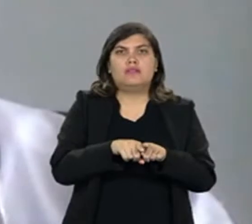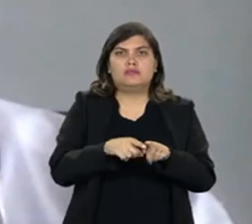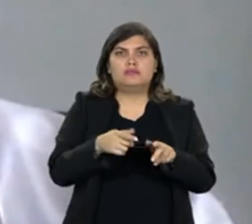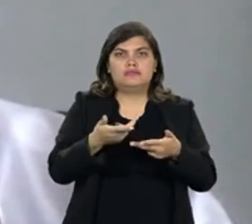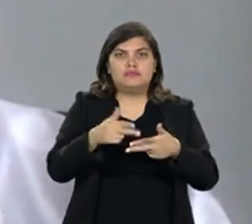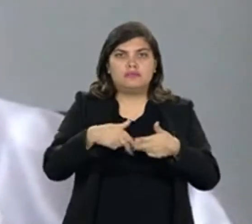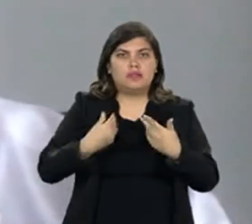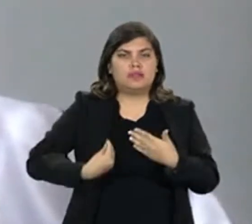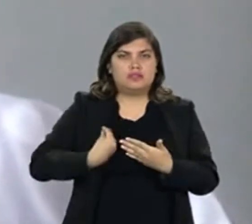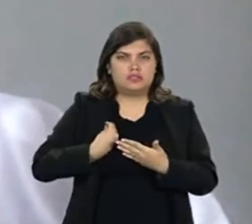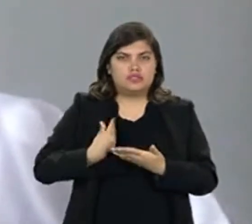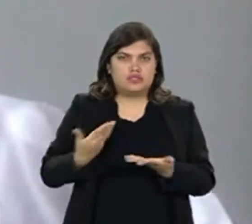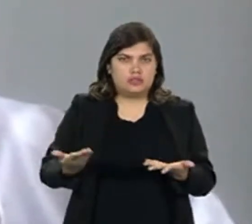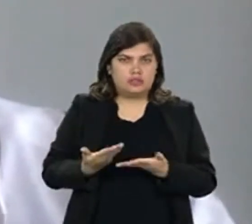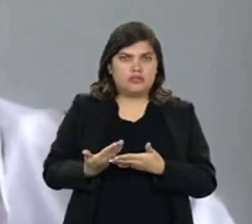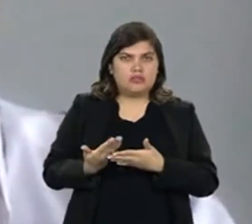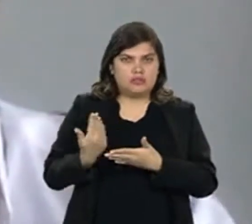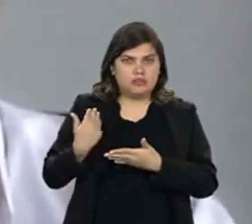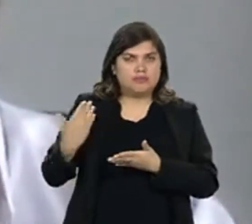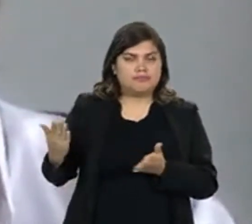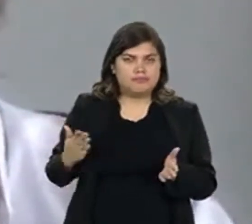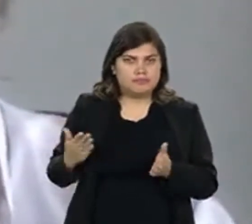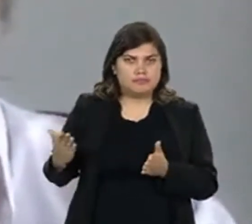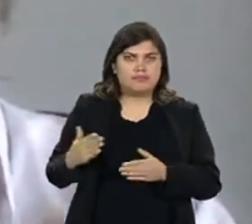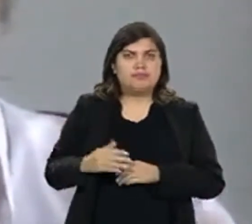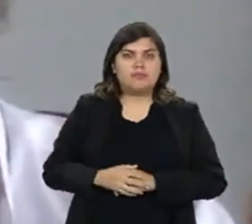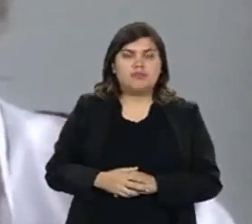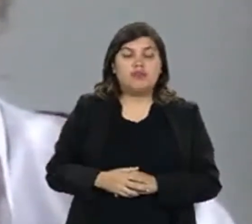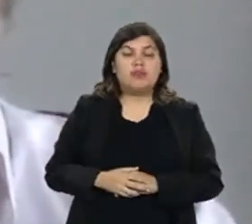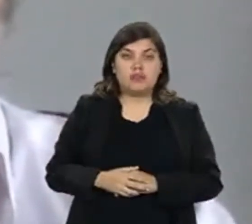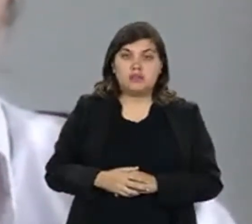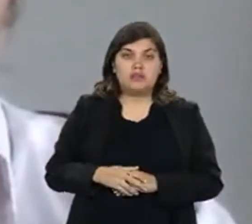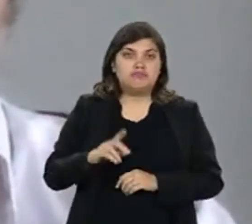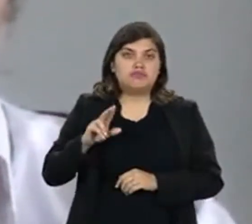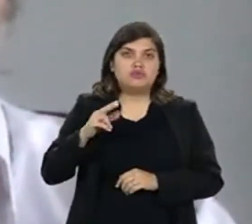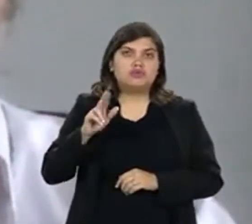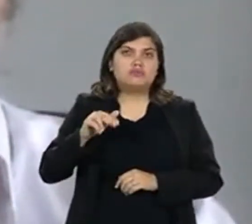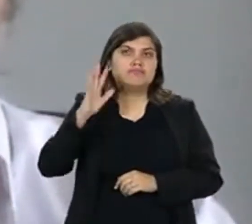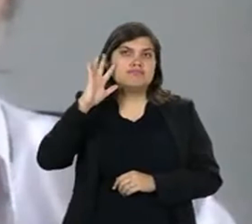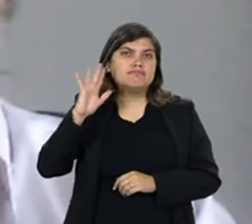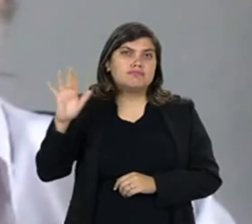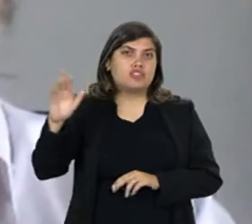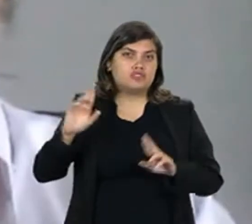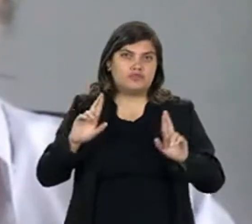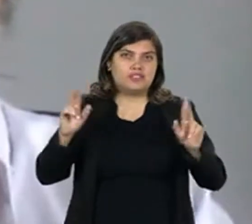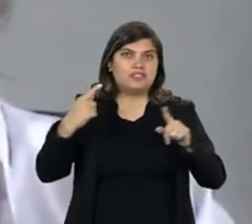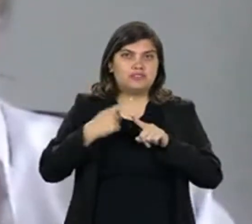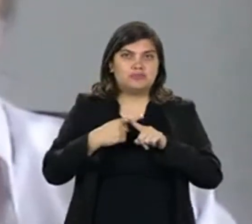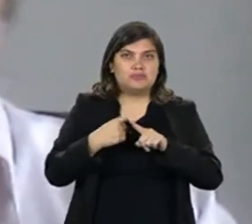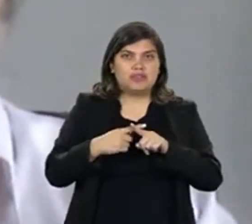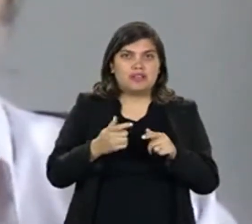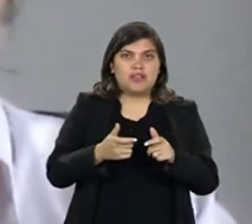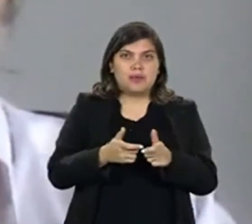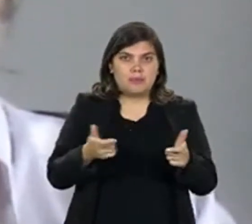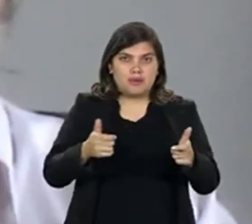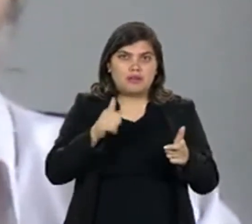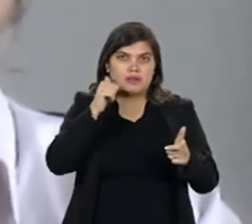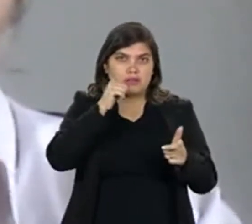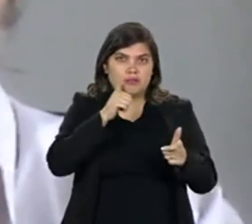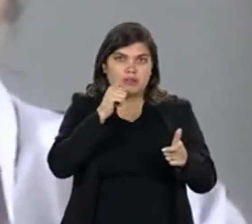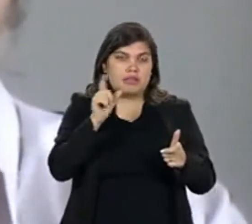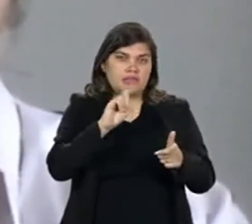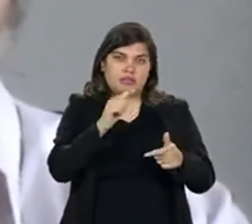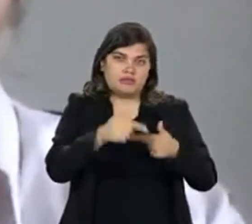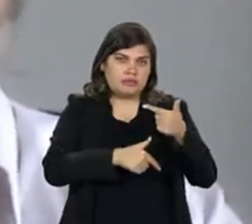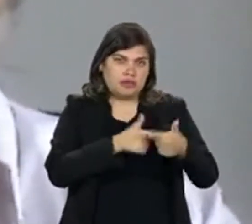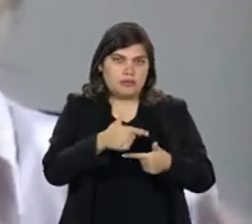pela realidade daquela época. Não poderia se esperar diferente num contexto em que a grande parte da mulher